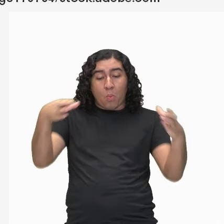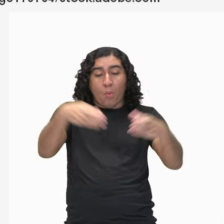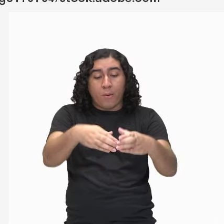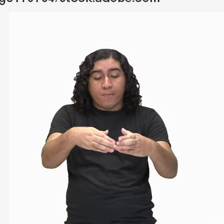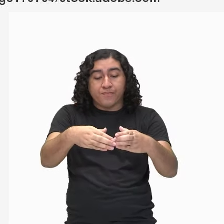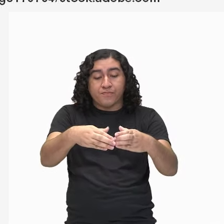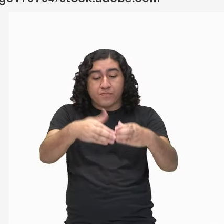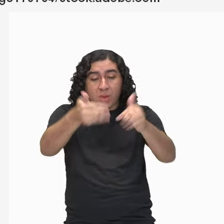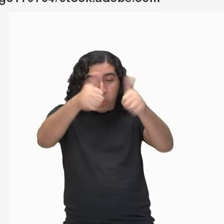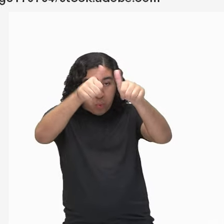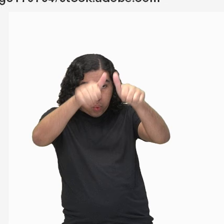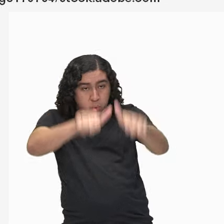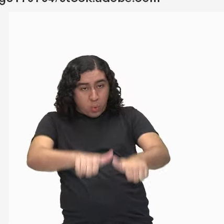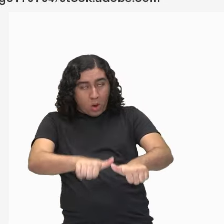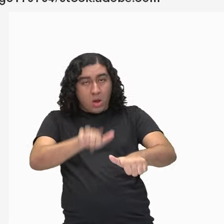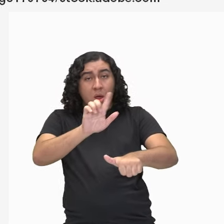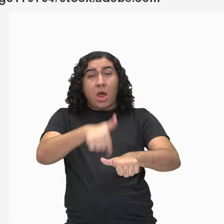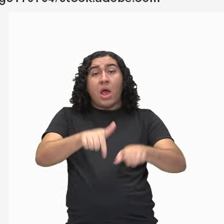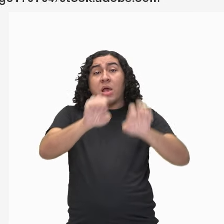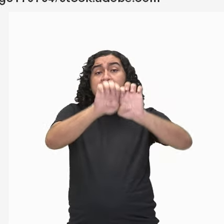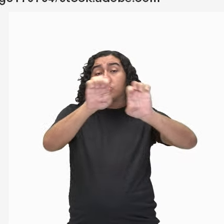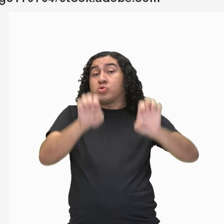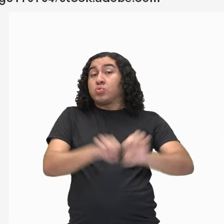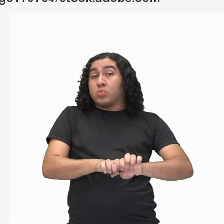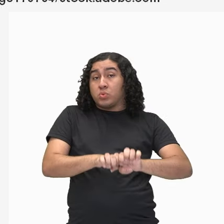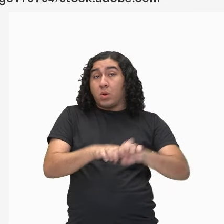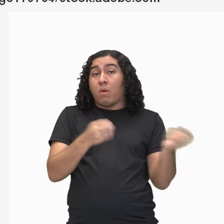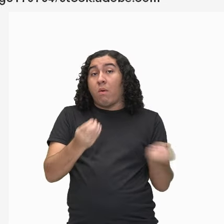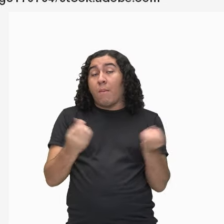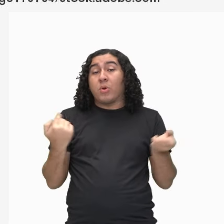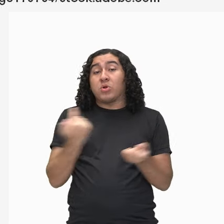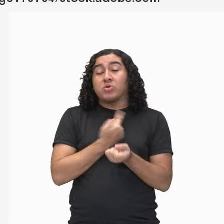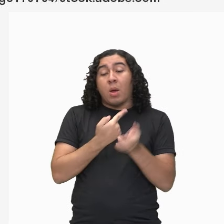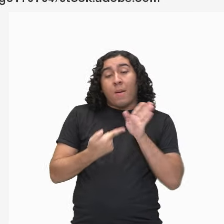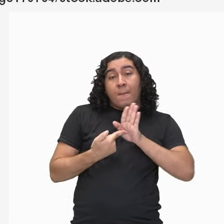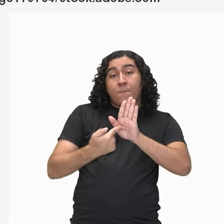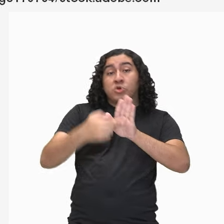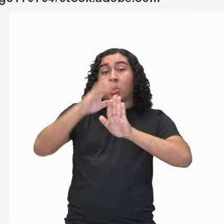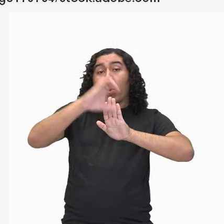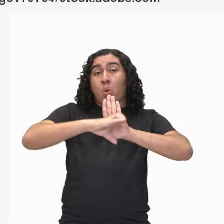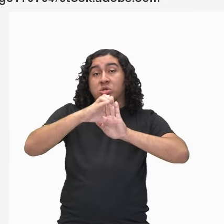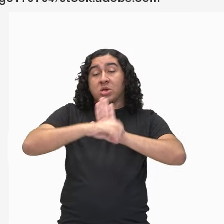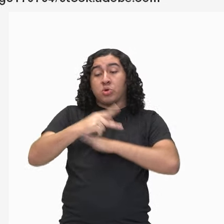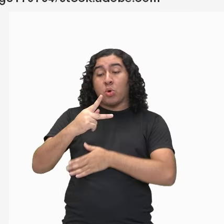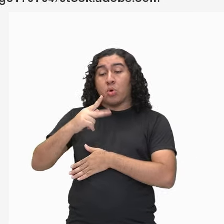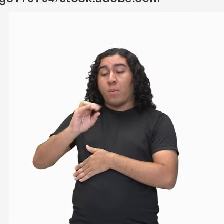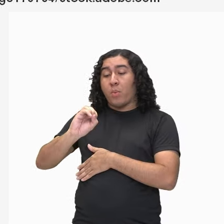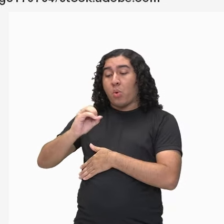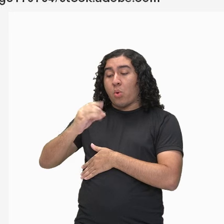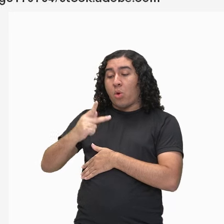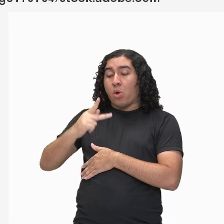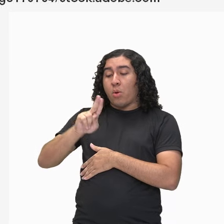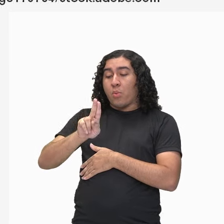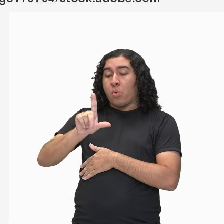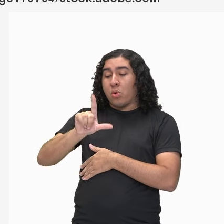pra gente falar dessa dinâmica, a gente trouxe primeiramente o conceito de população, que são indivíduos da mesma espécie, que